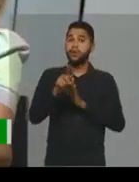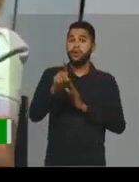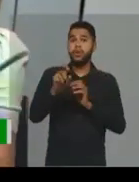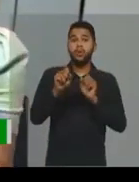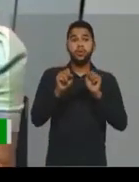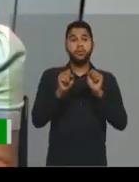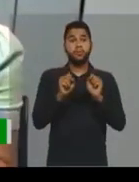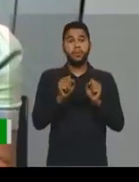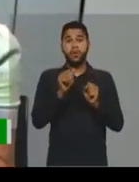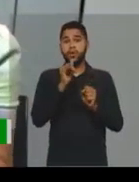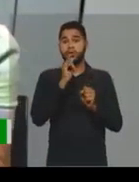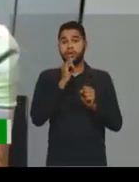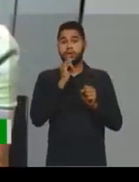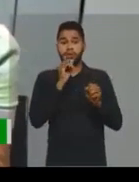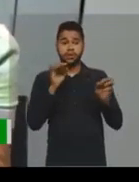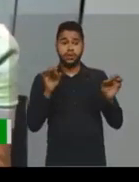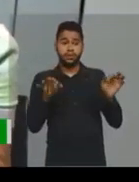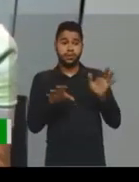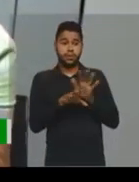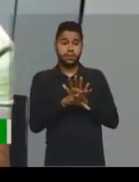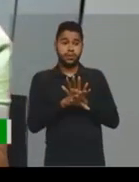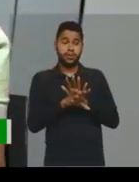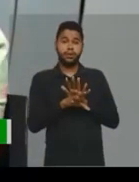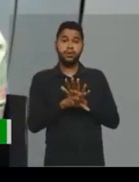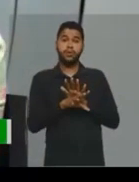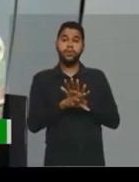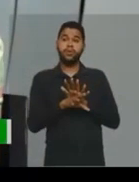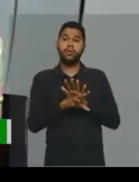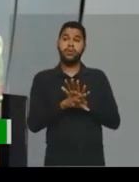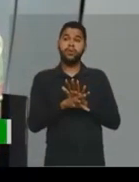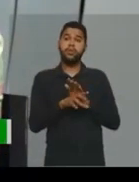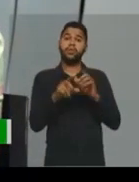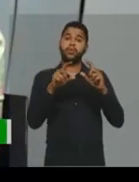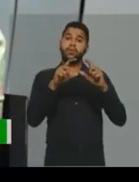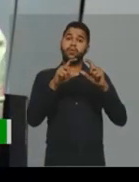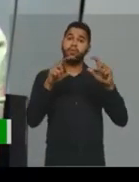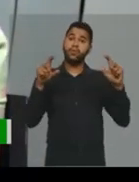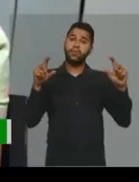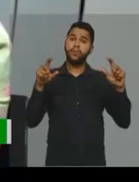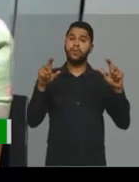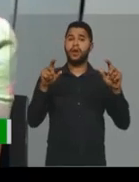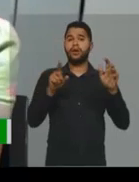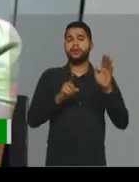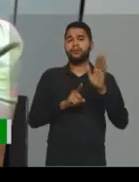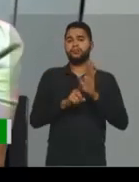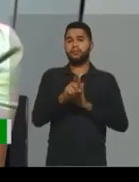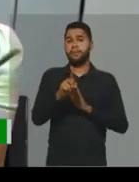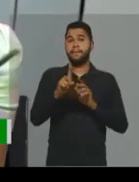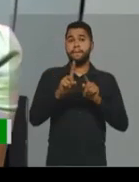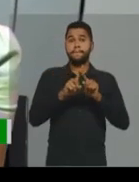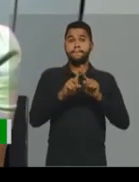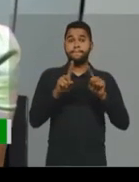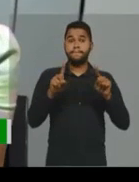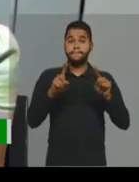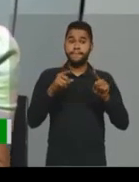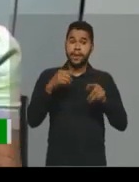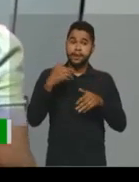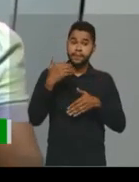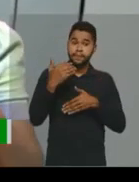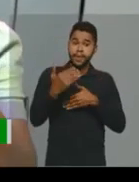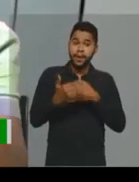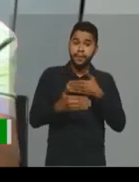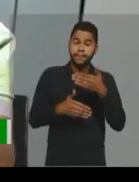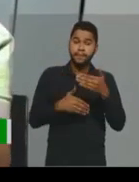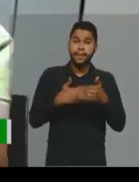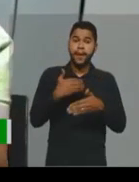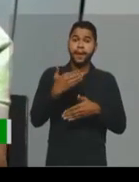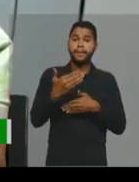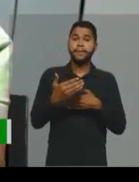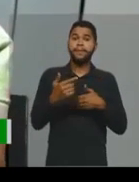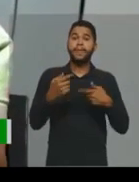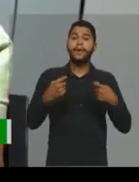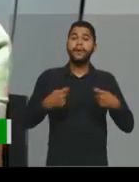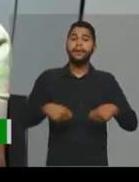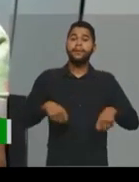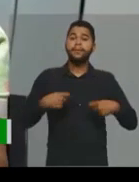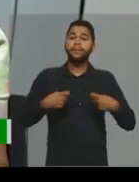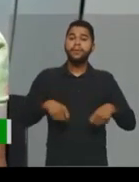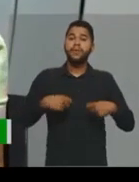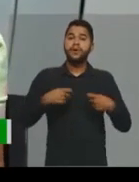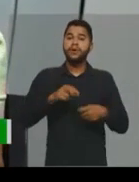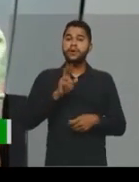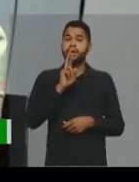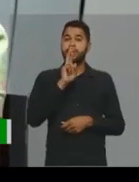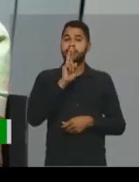você pode terminar a sua introdução com uma frase interrogativa. Mas, no desenvolvimento, você precisa